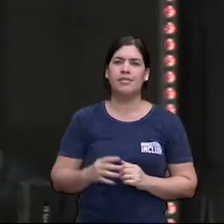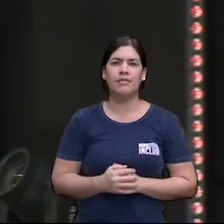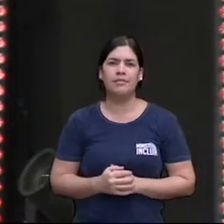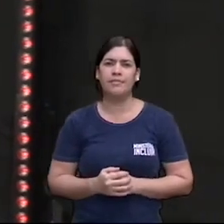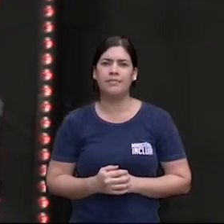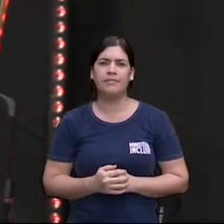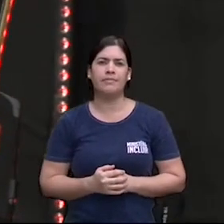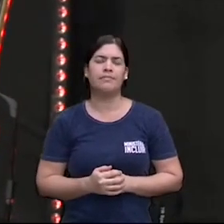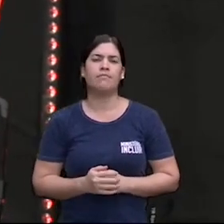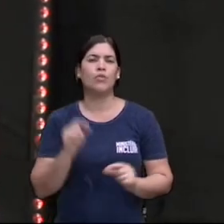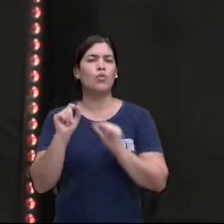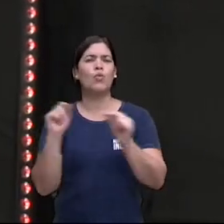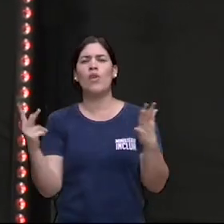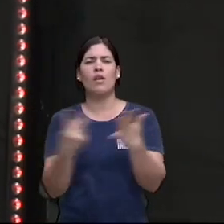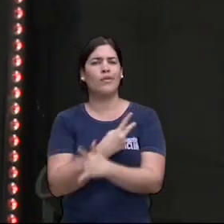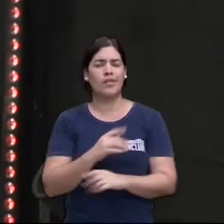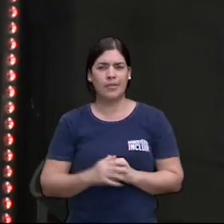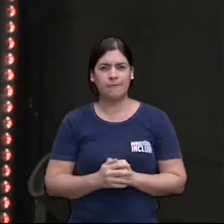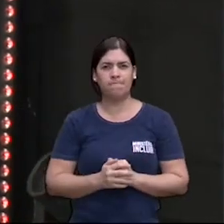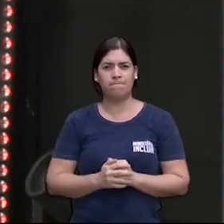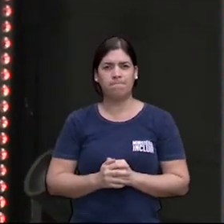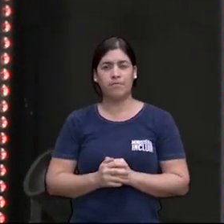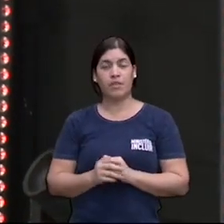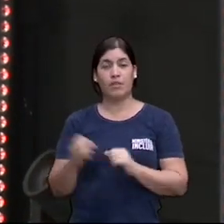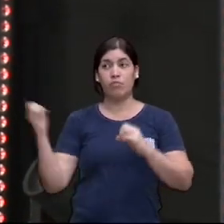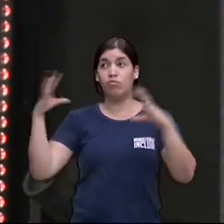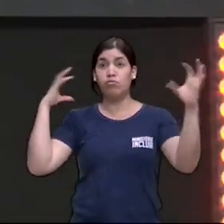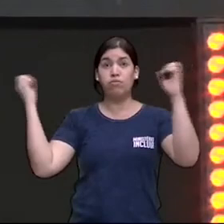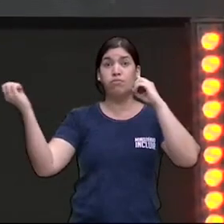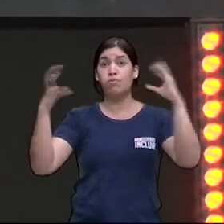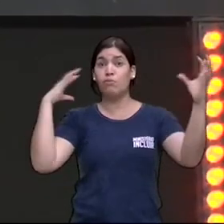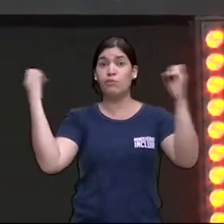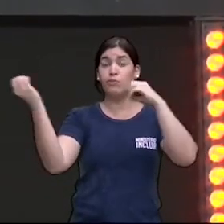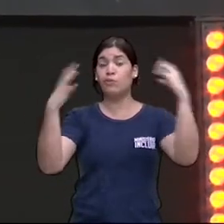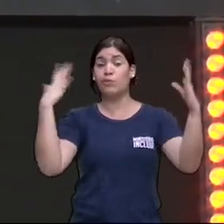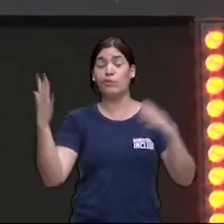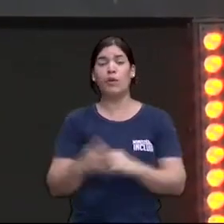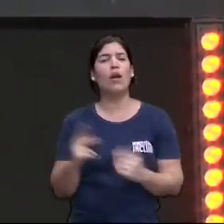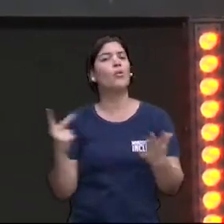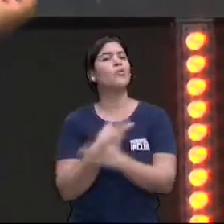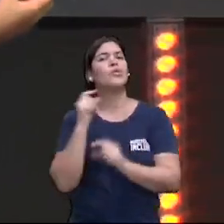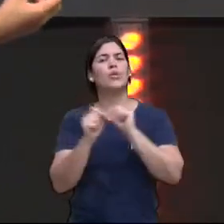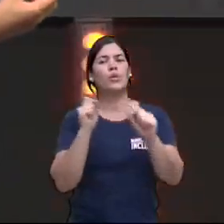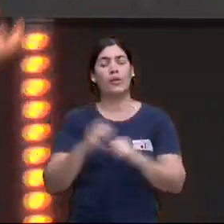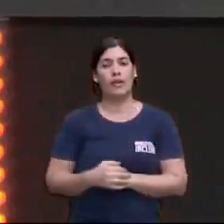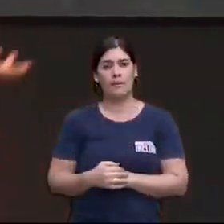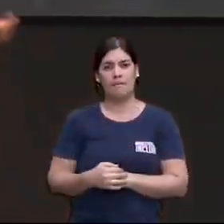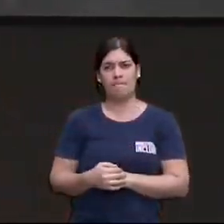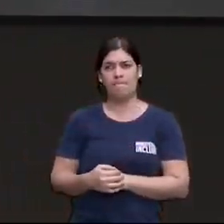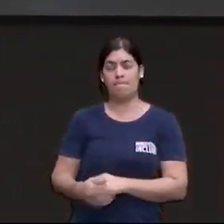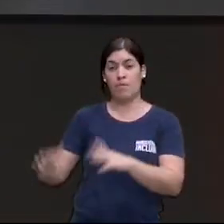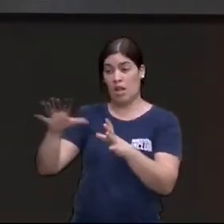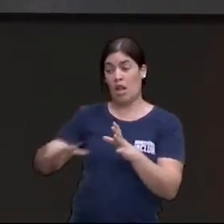as cinetas as sirenes tocaram porque um prisioneiro do campo de concentração